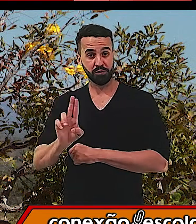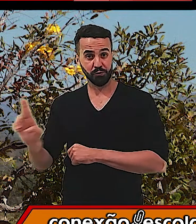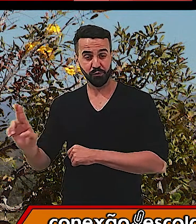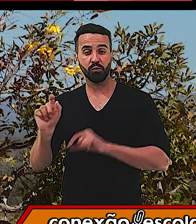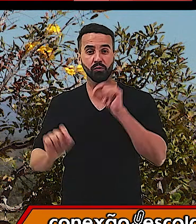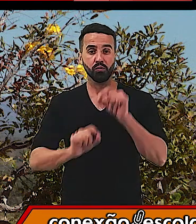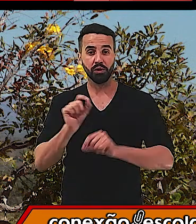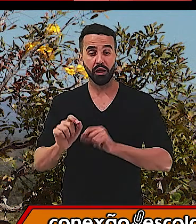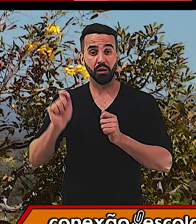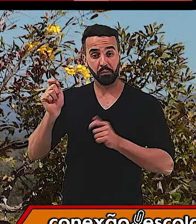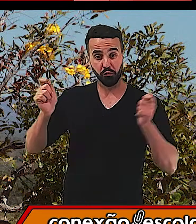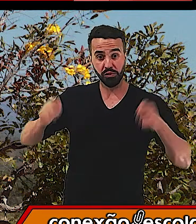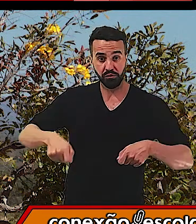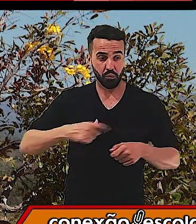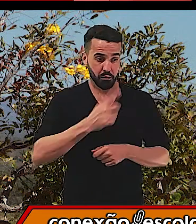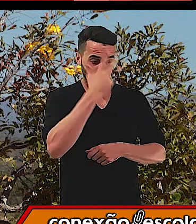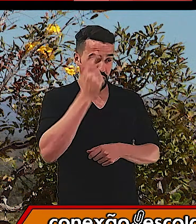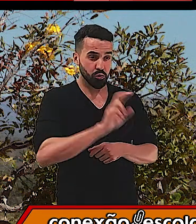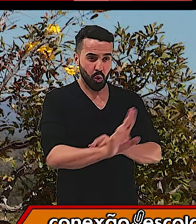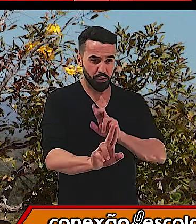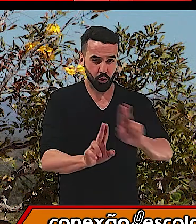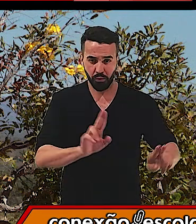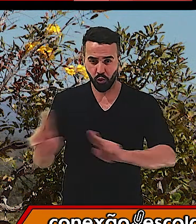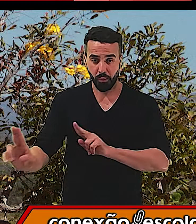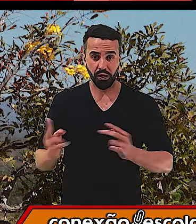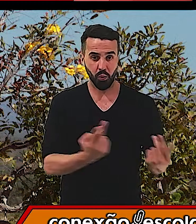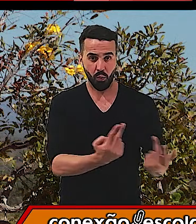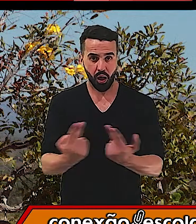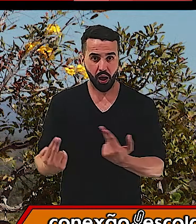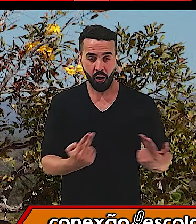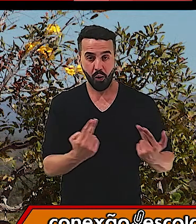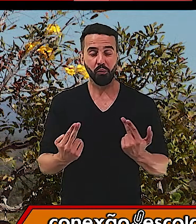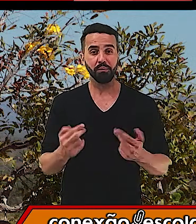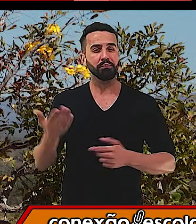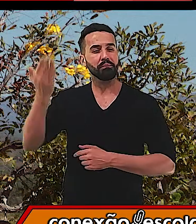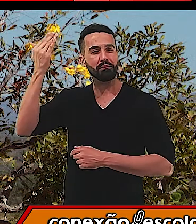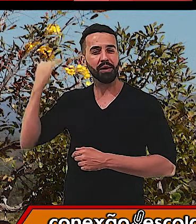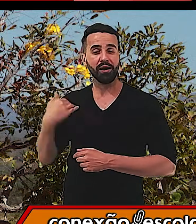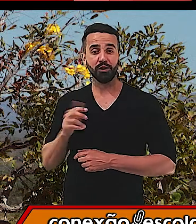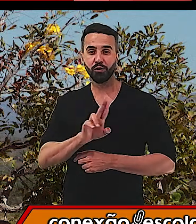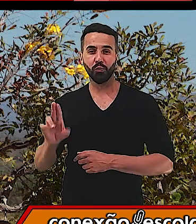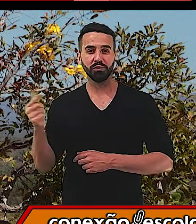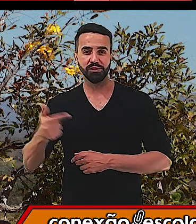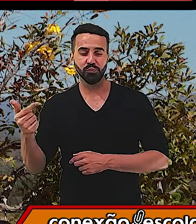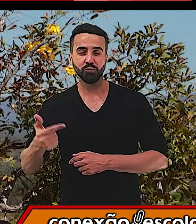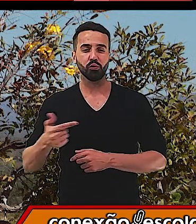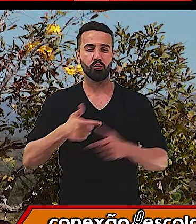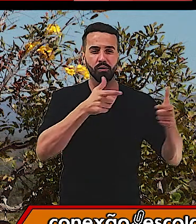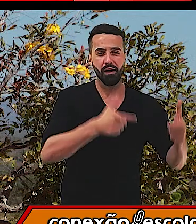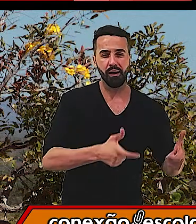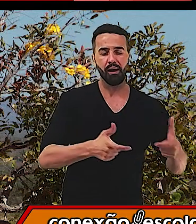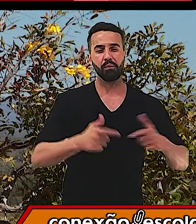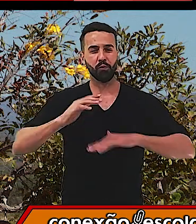para separar pessoas com nomes iguais, que os primeiros sobrenomes eram relacionados a lugares, profissões,